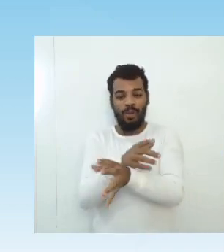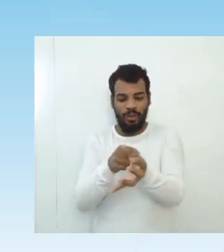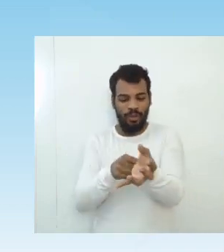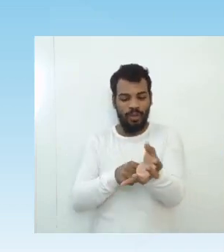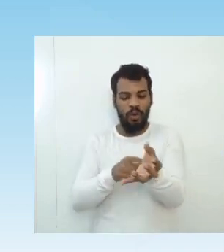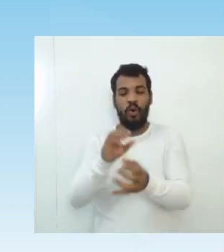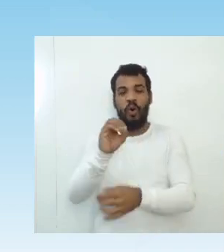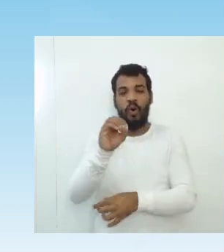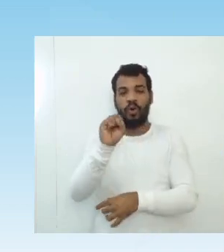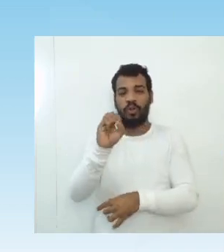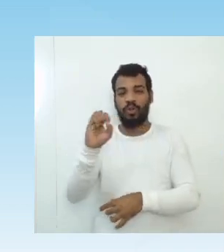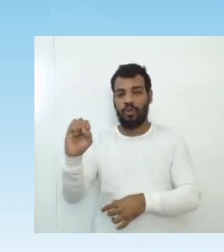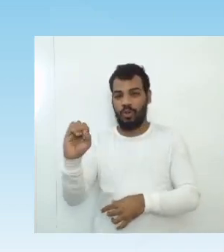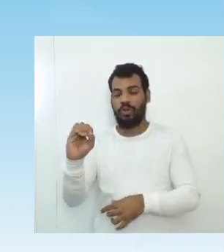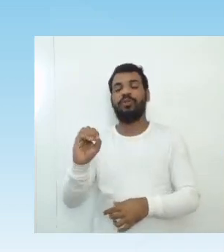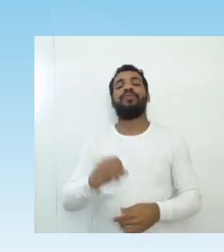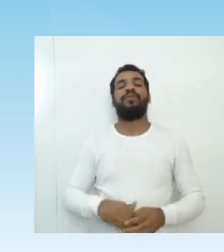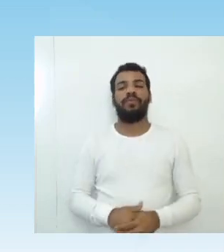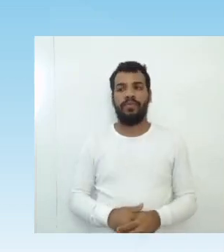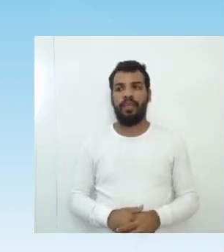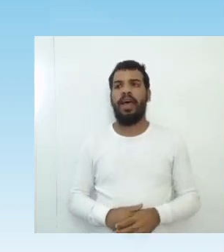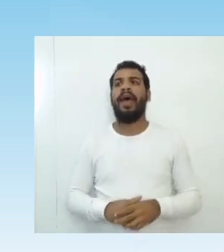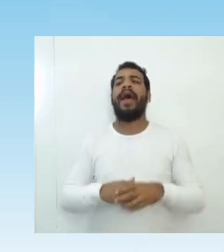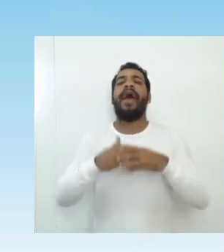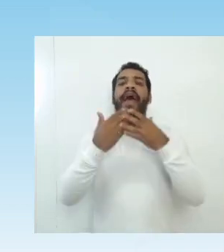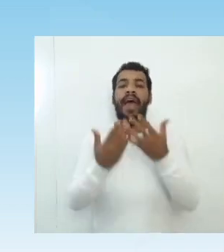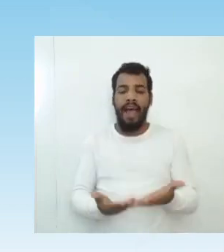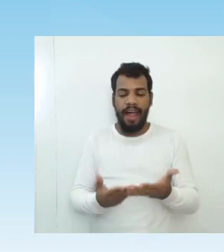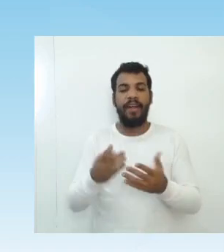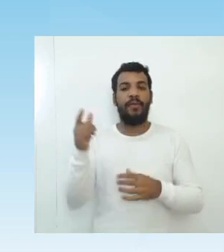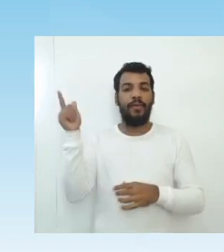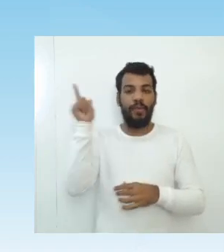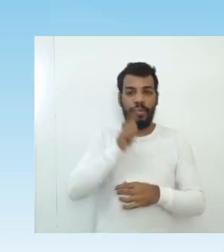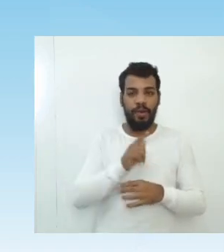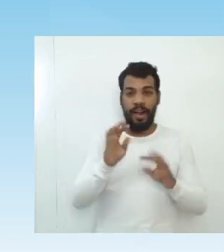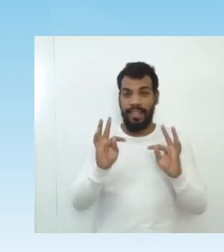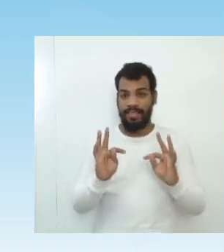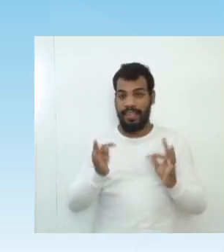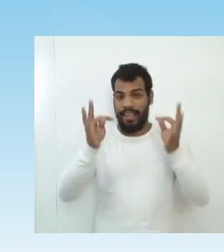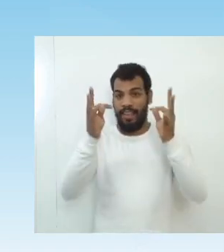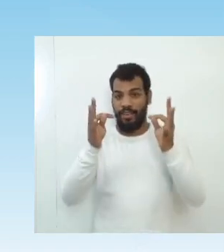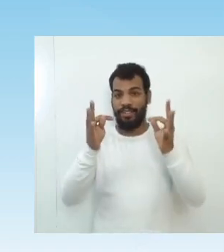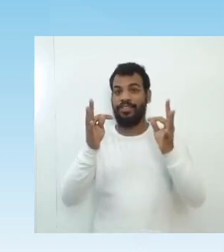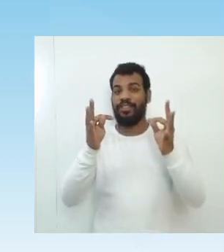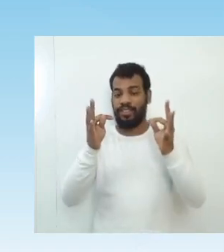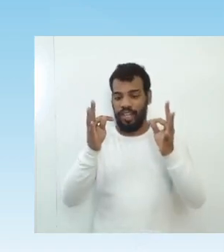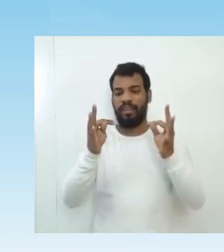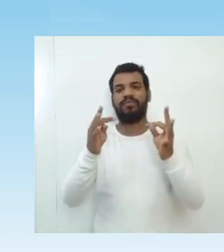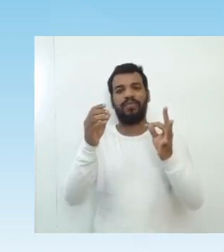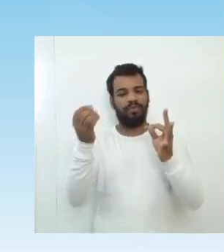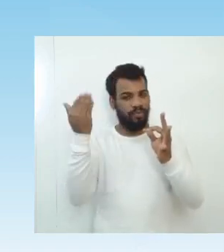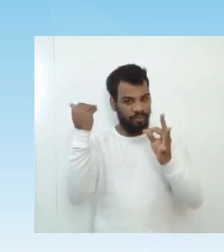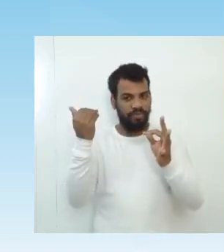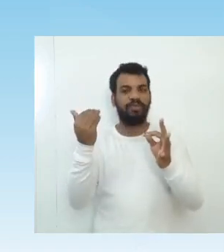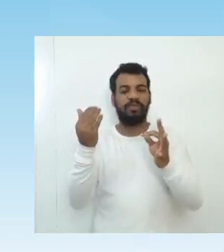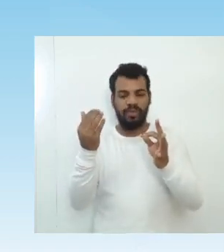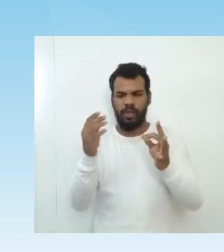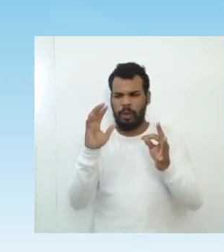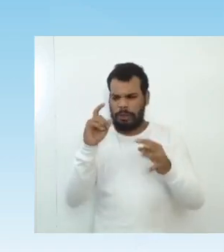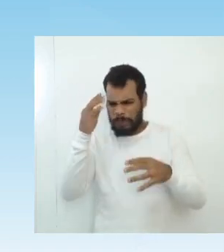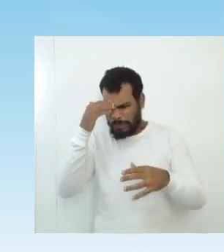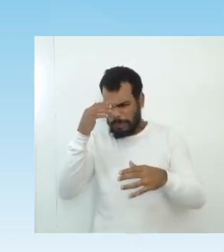rudimentares. Nascia assim a tecnologia para ajudar a solucionar as dificuldades.